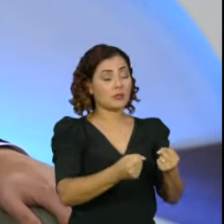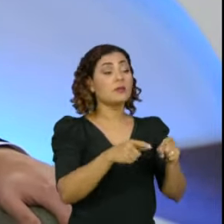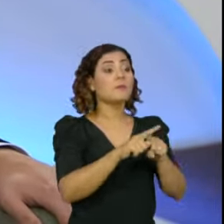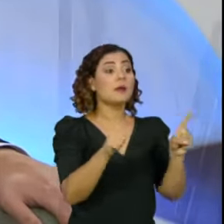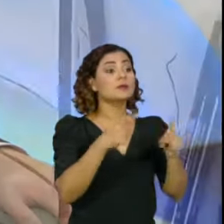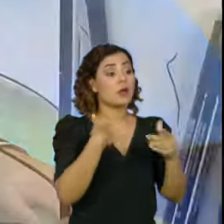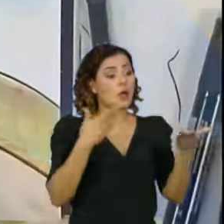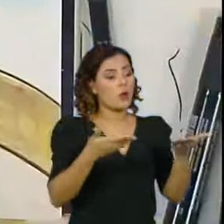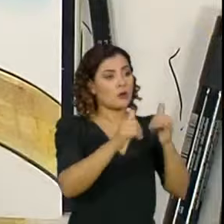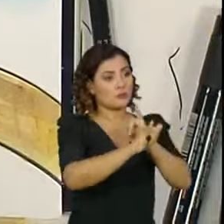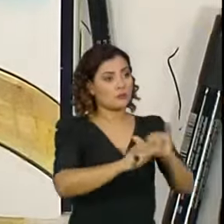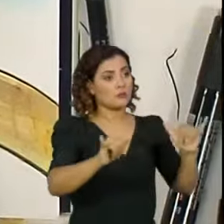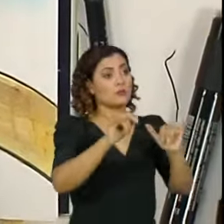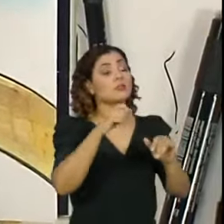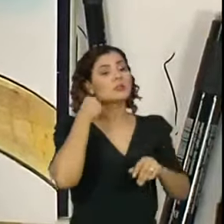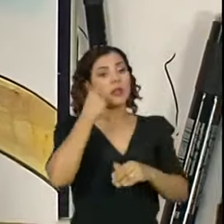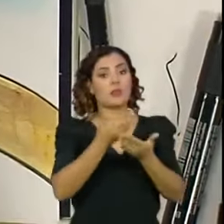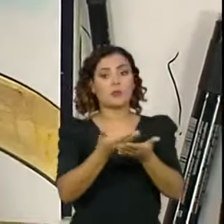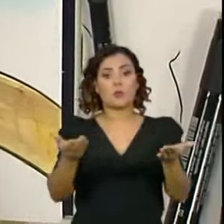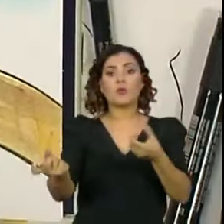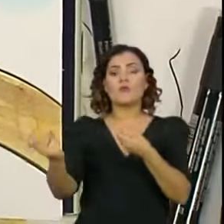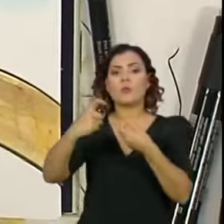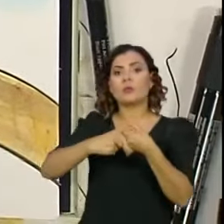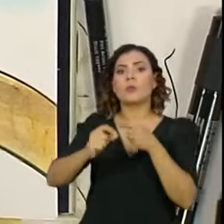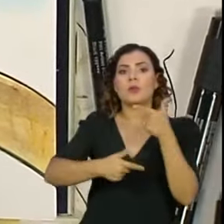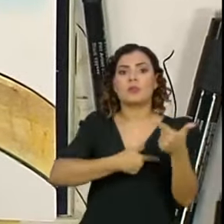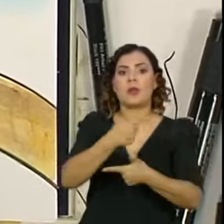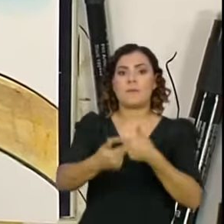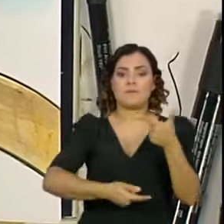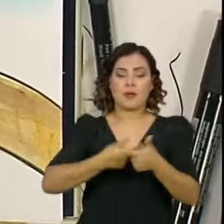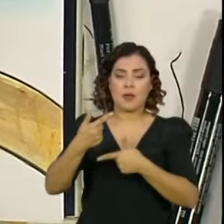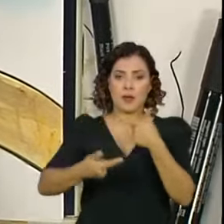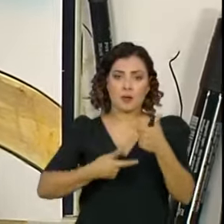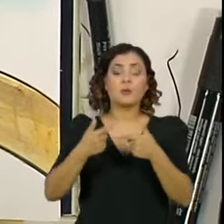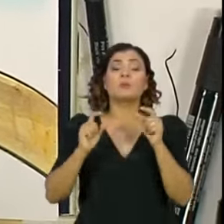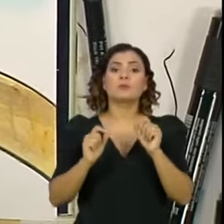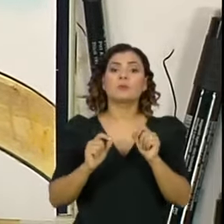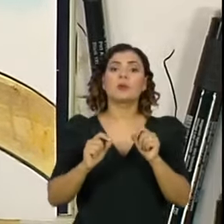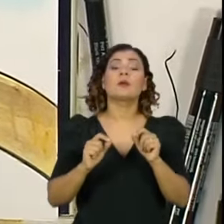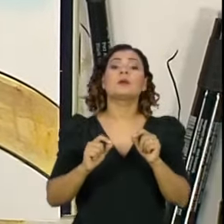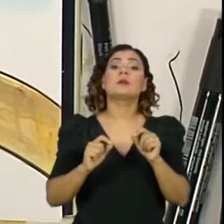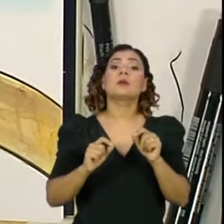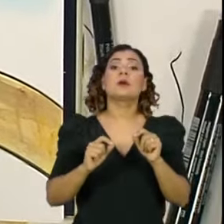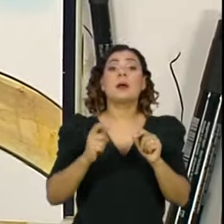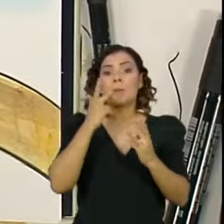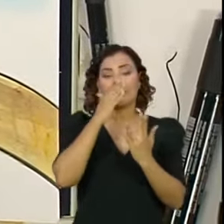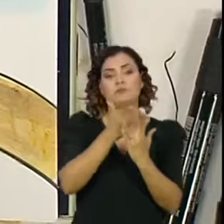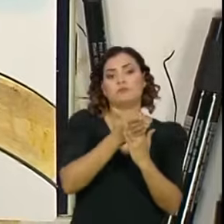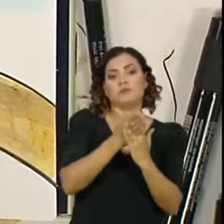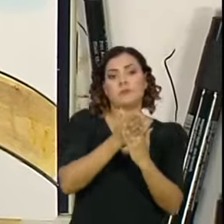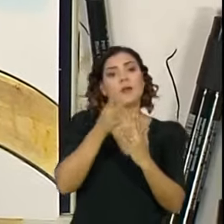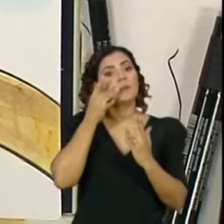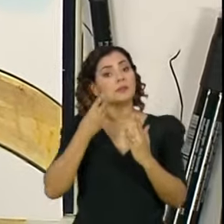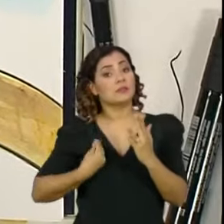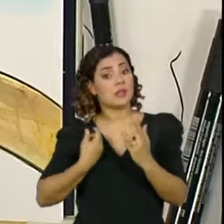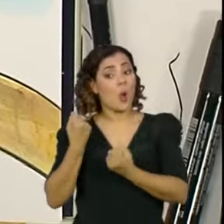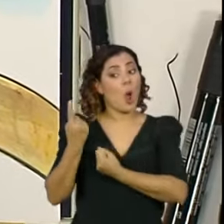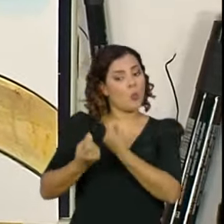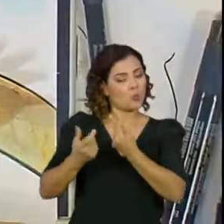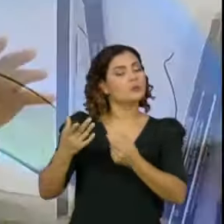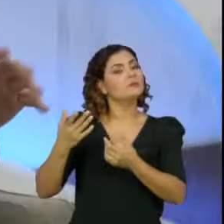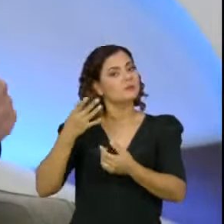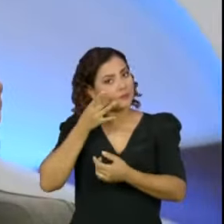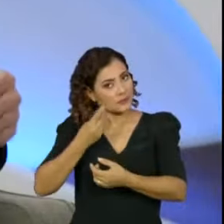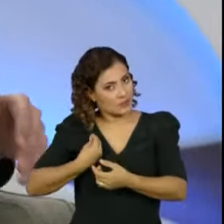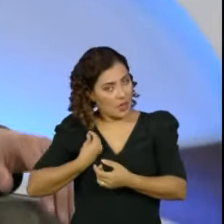eu pretendo, já anuncio aos senadores, retomar as suas atividades com o sistema semipresencial em alguns plenários que nós